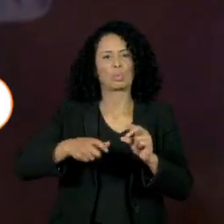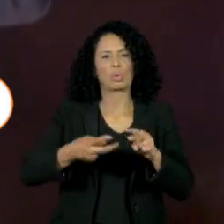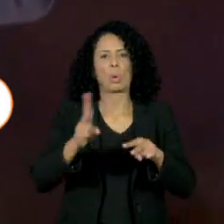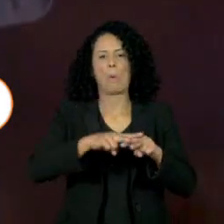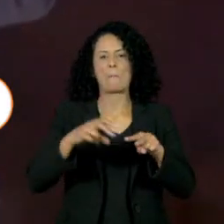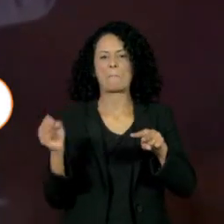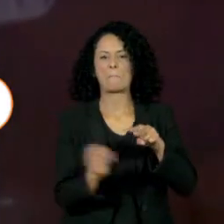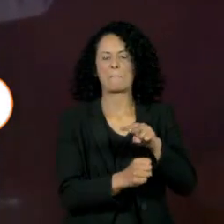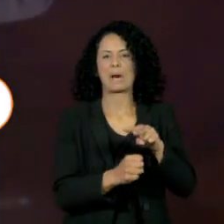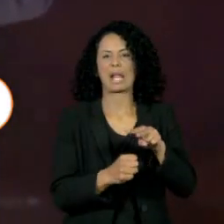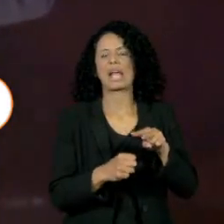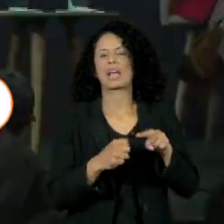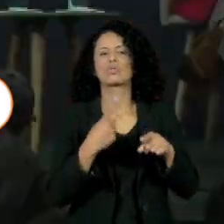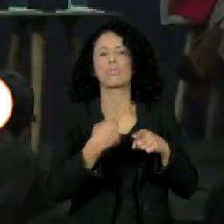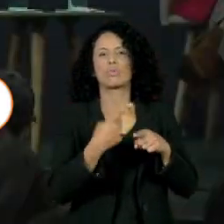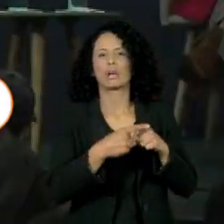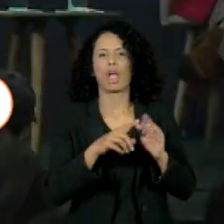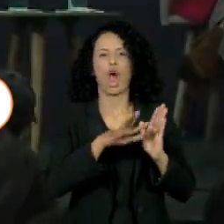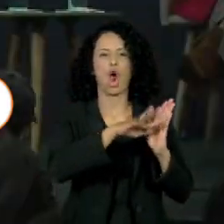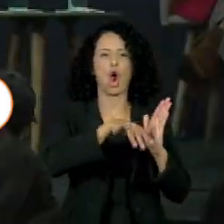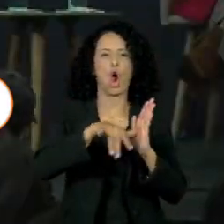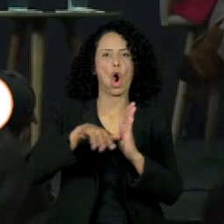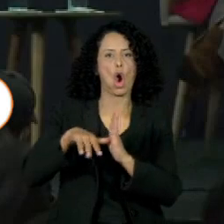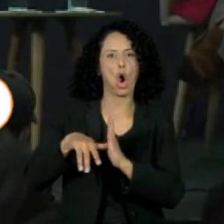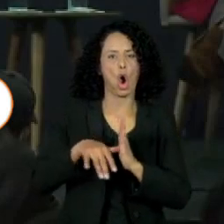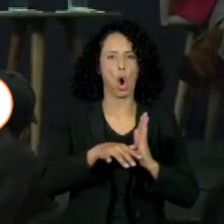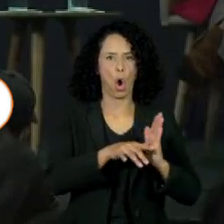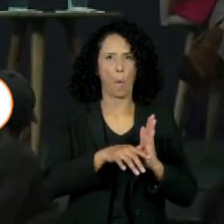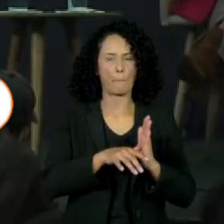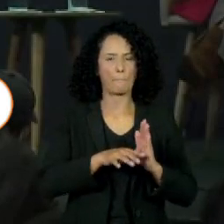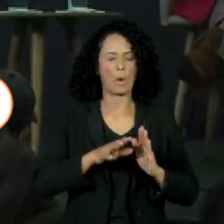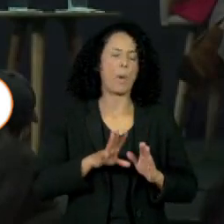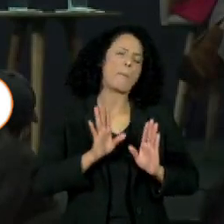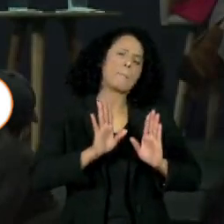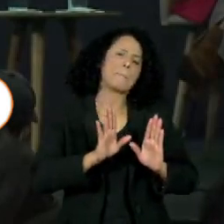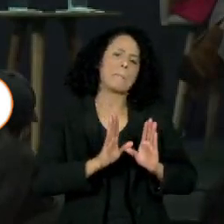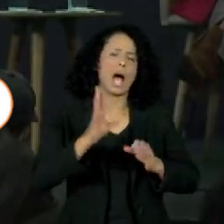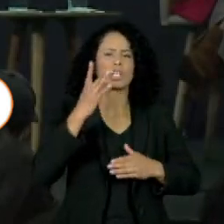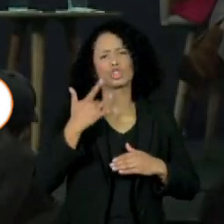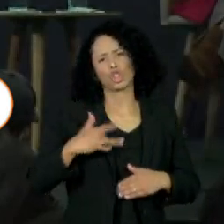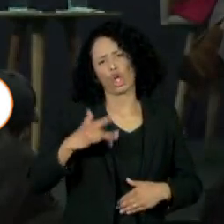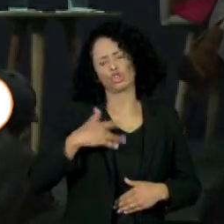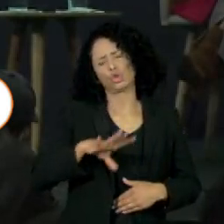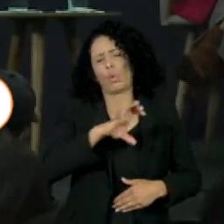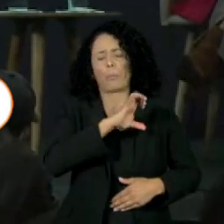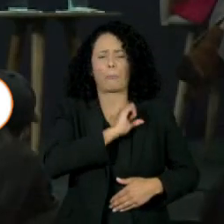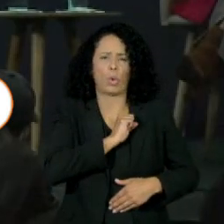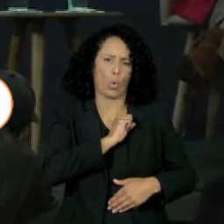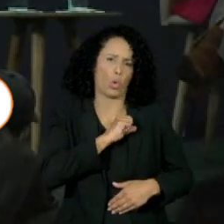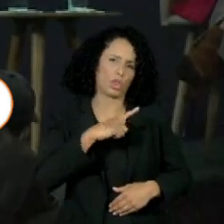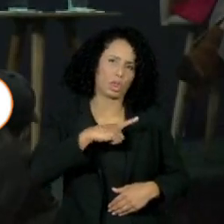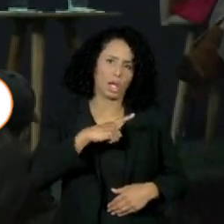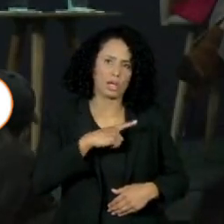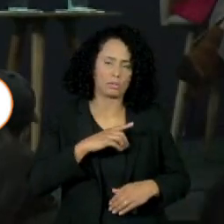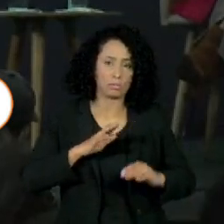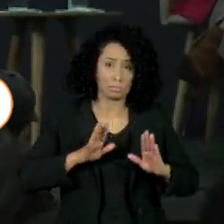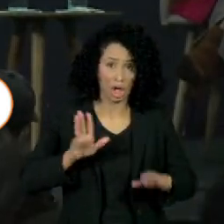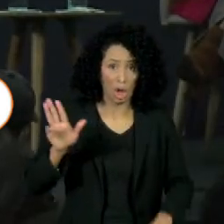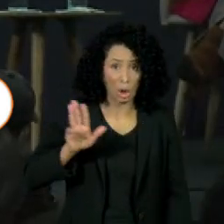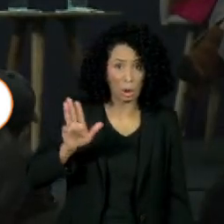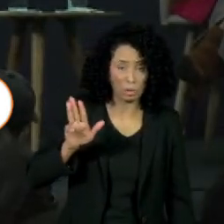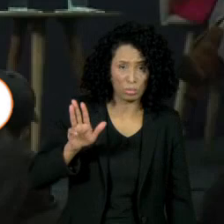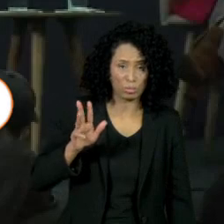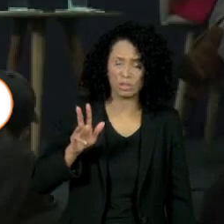tinham esperança, porque tinham amor, para afirmar que Lula vai fazer o mesmo aqui, libertar todos os